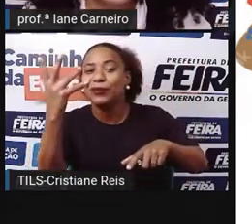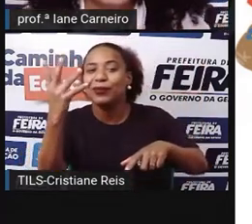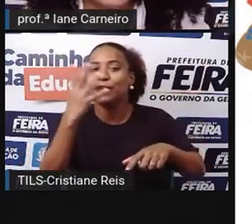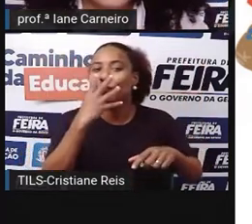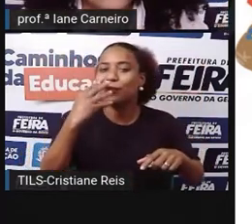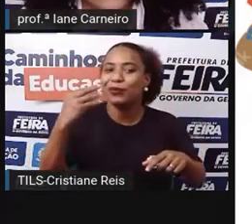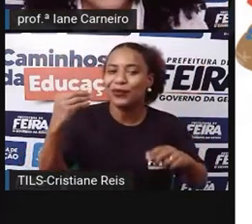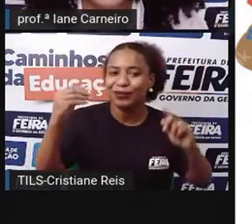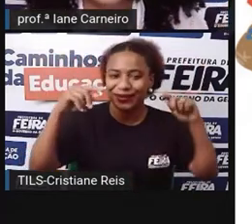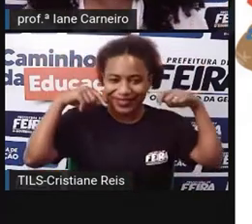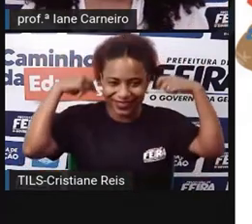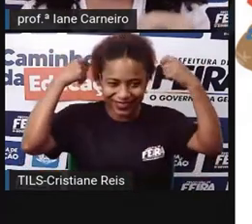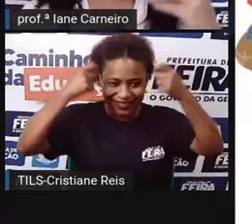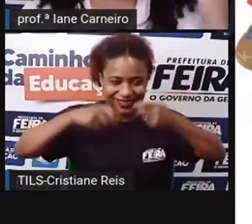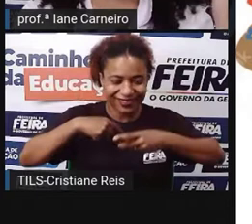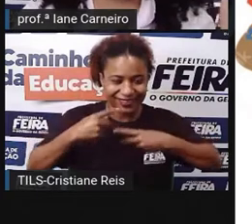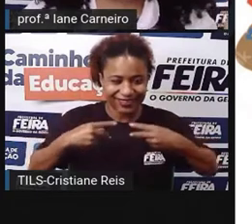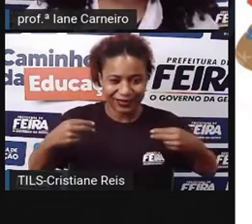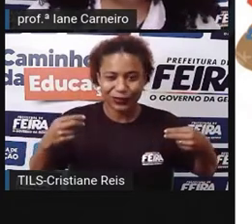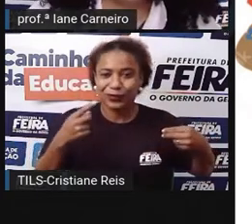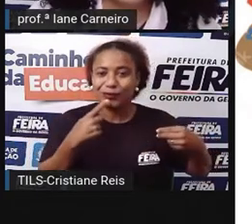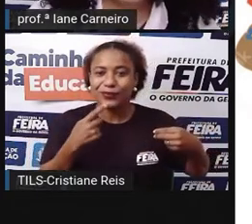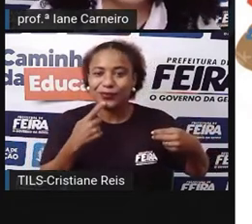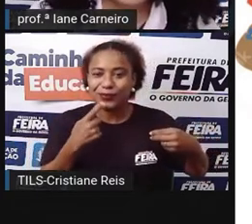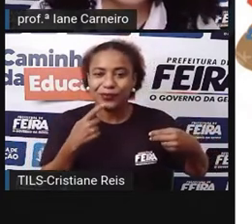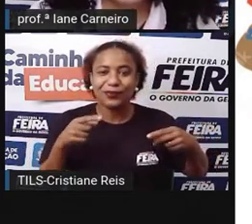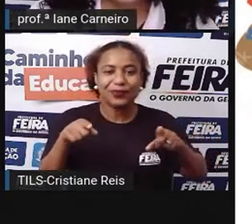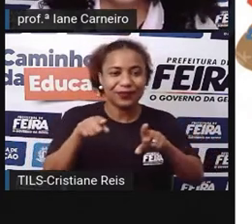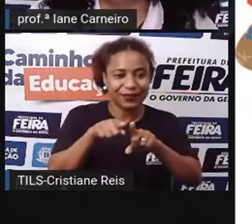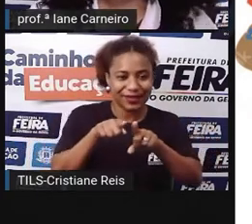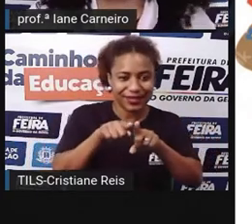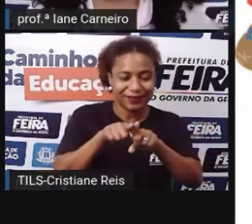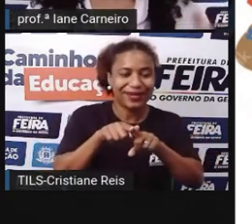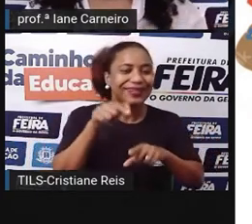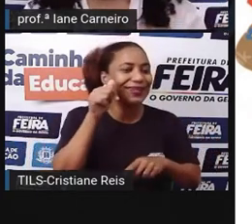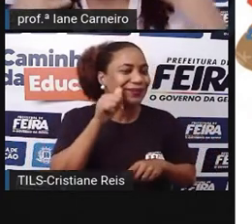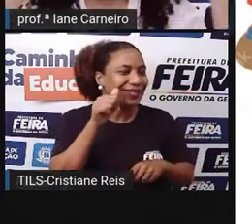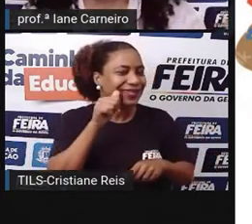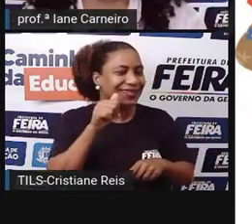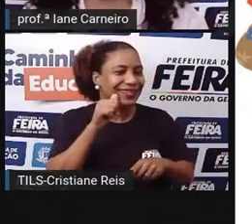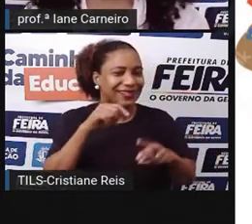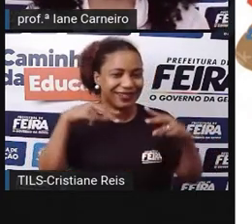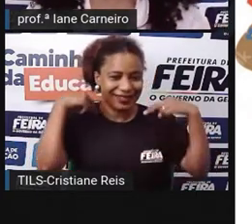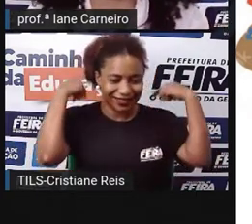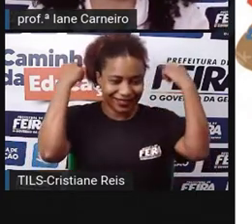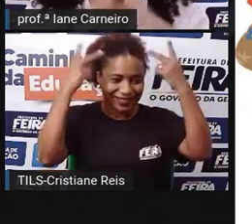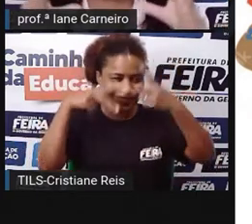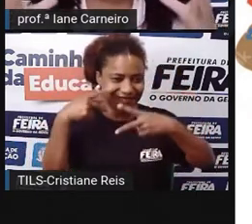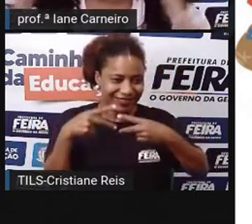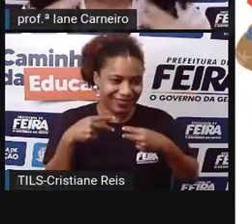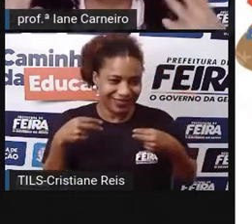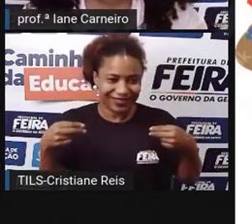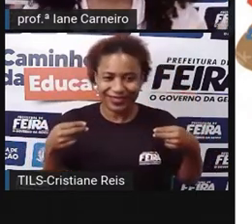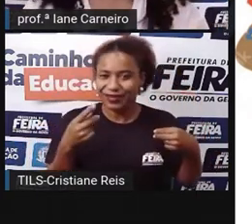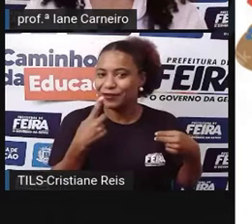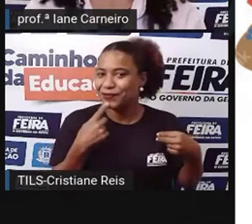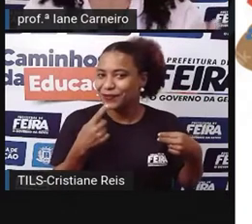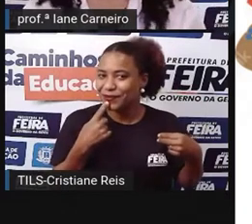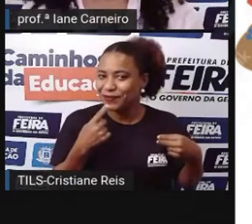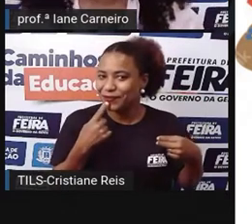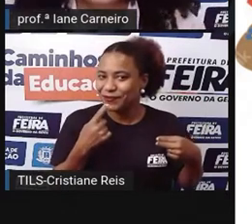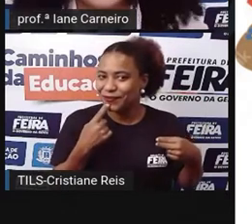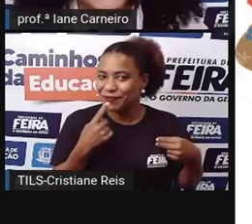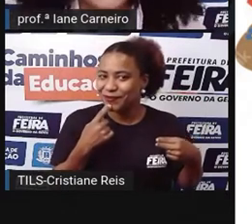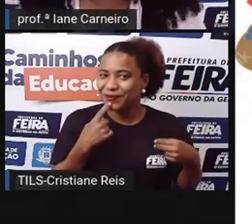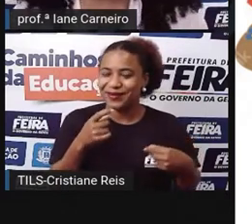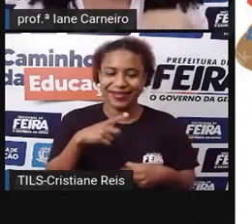aquela história, lembrar também da Chapeuzinho Vermelho, a marca dela, a característica principal da